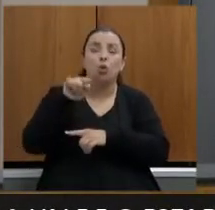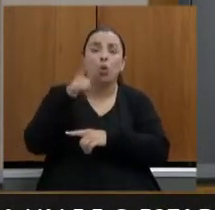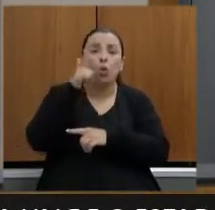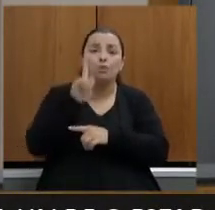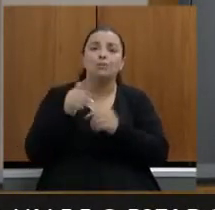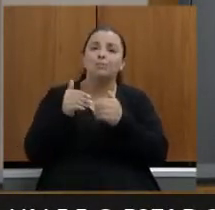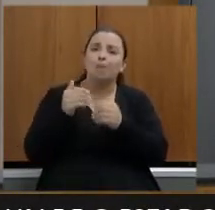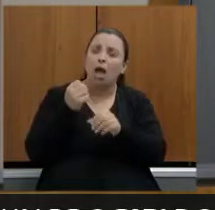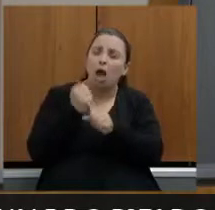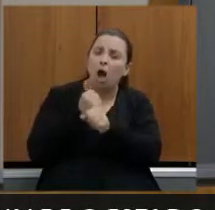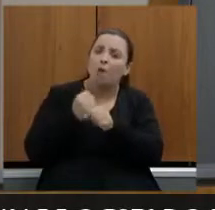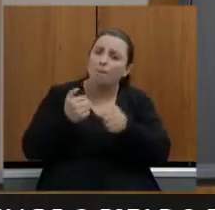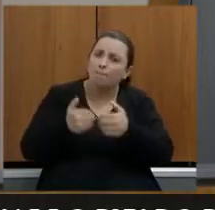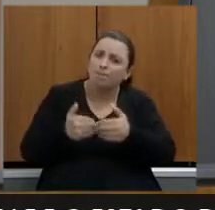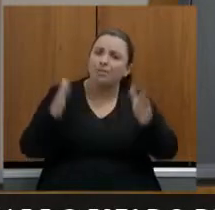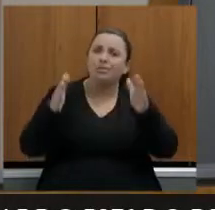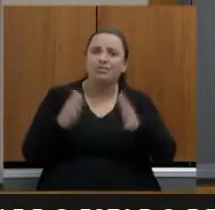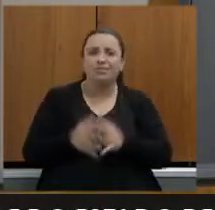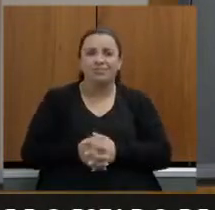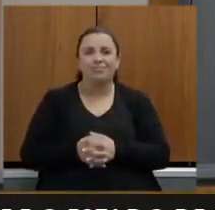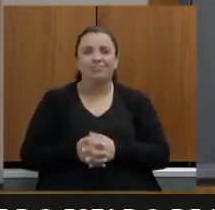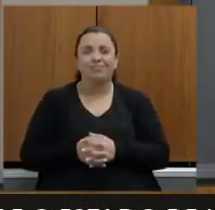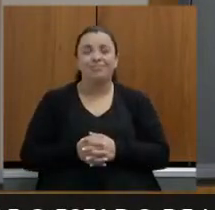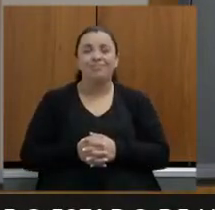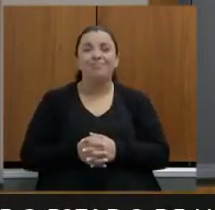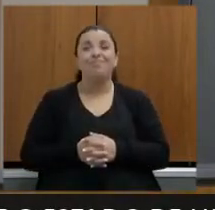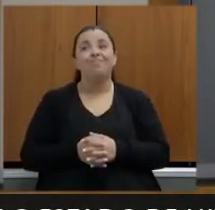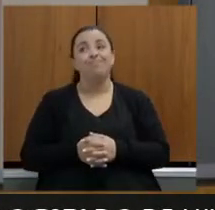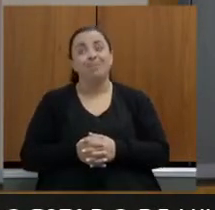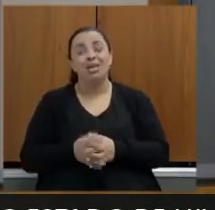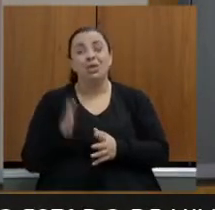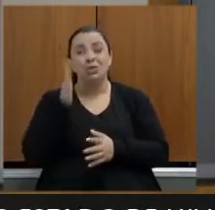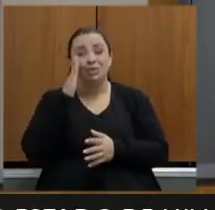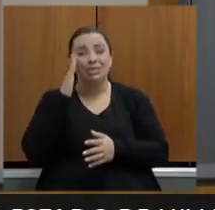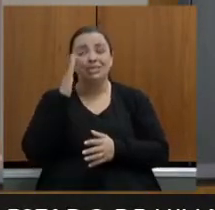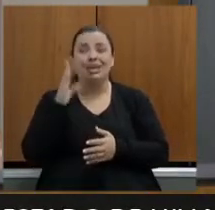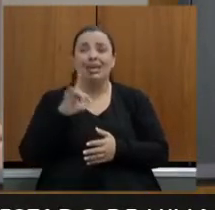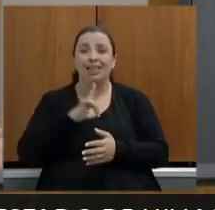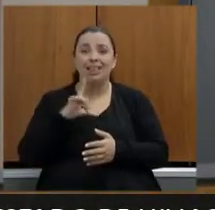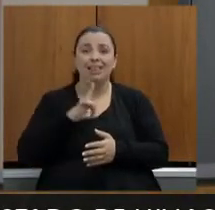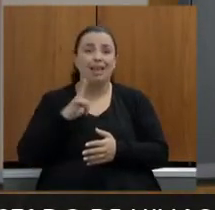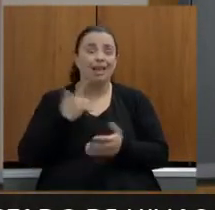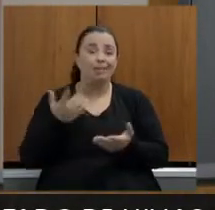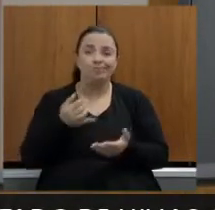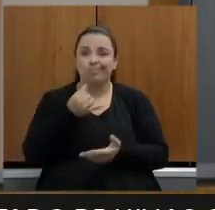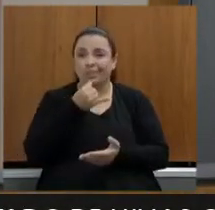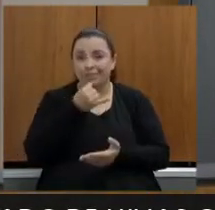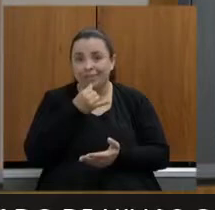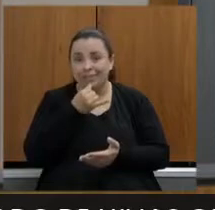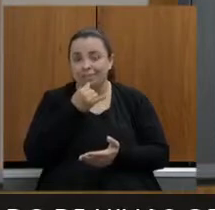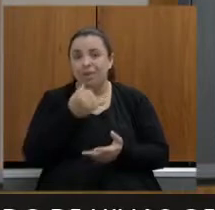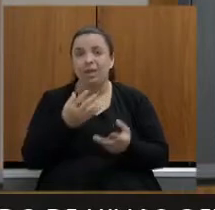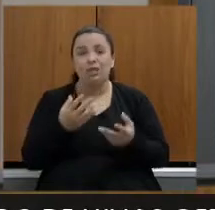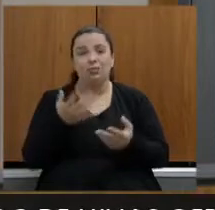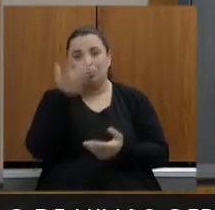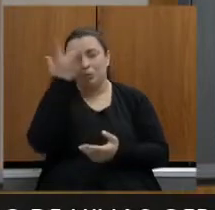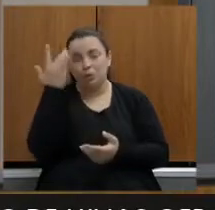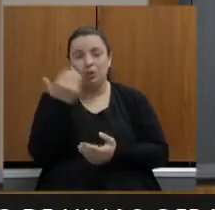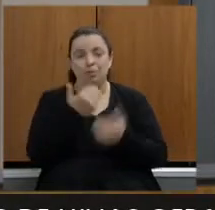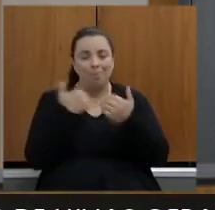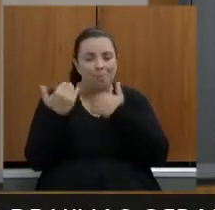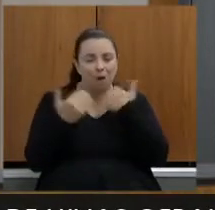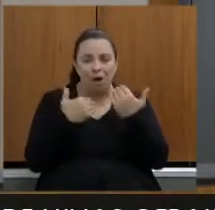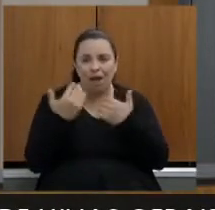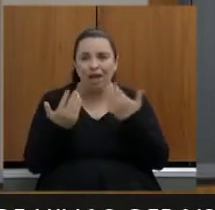pena que há custo de vidas e tenham os custados vidas e tenham os custados